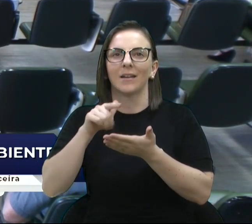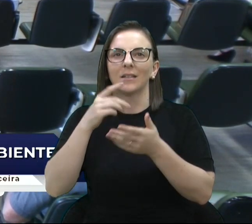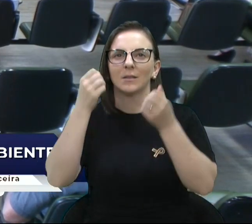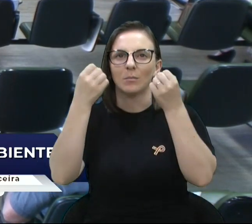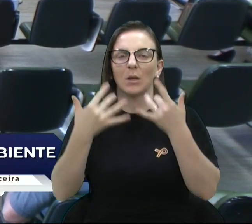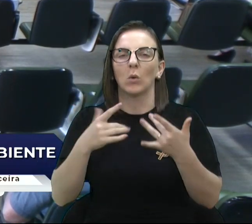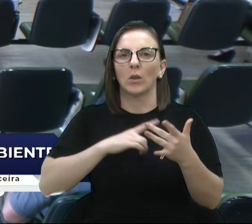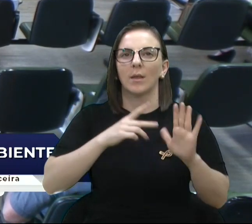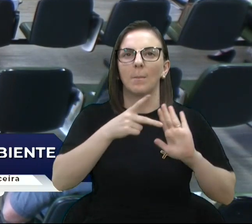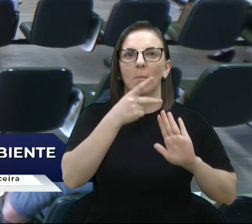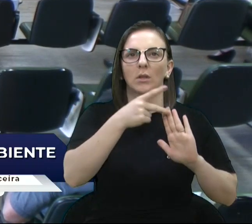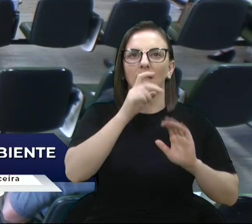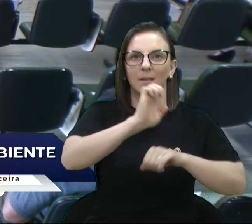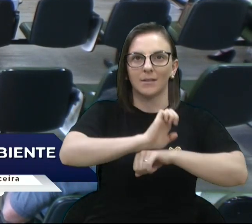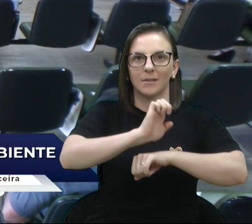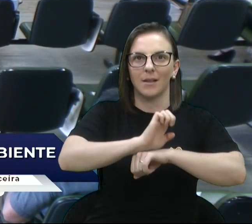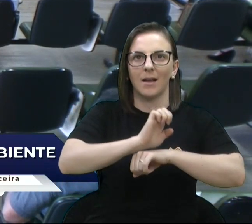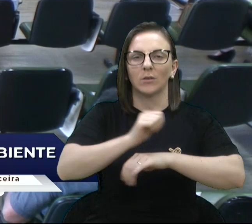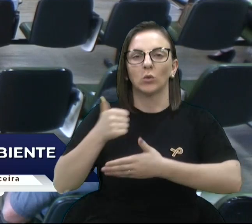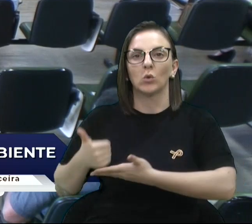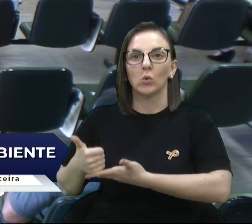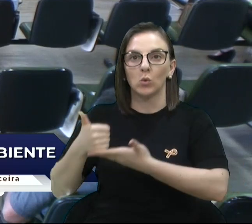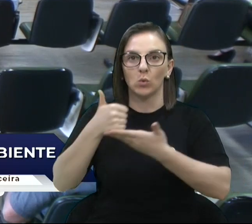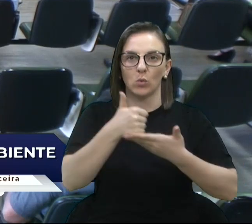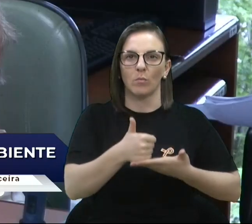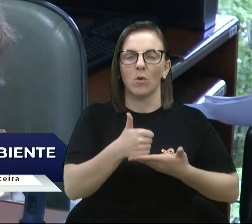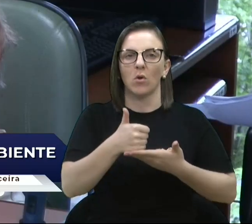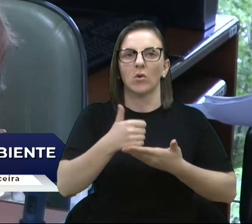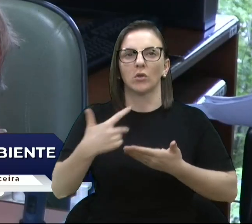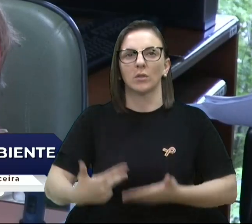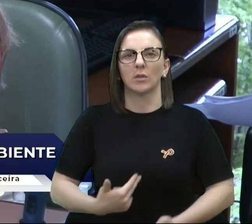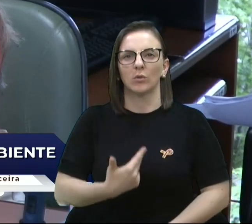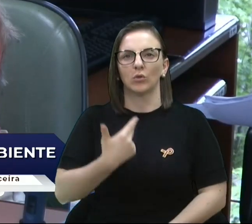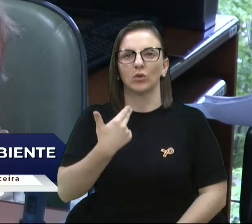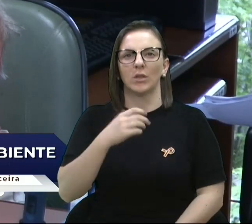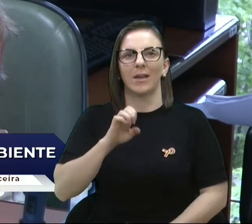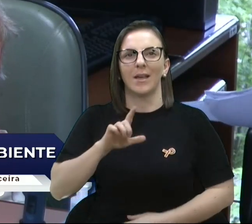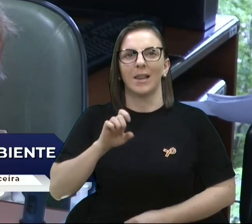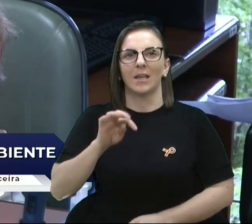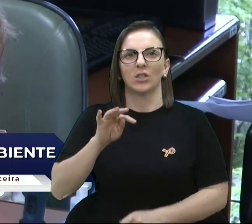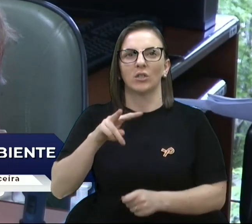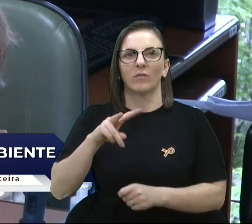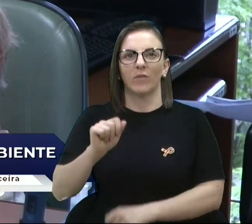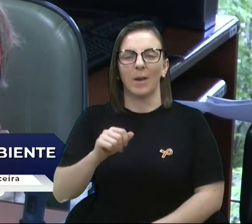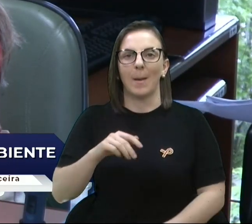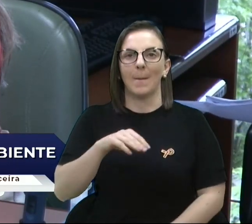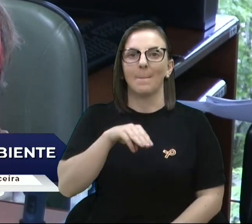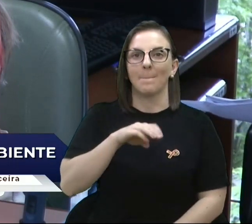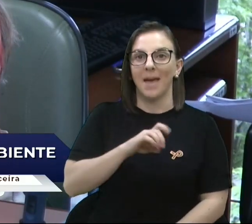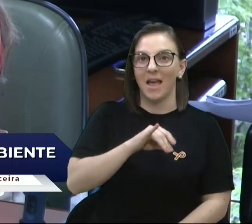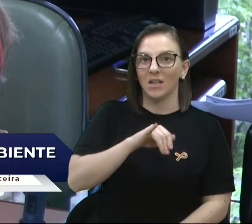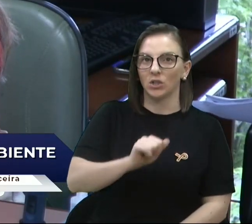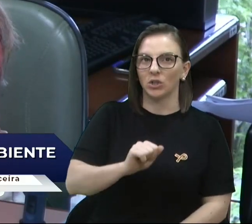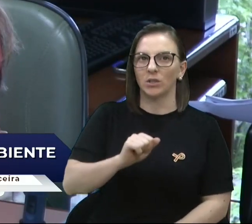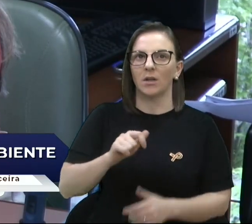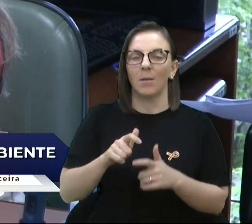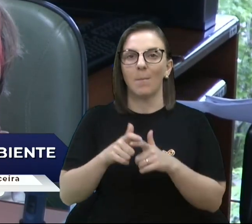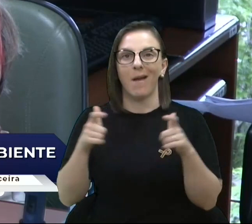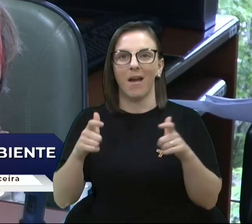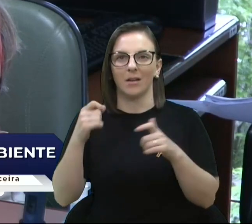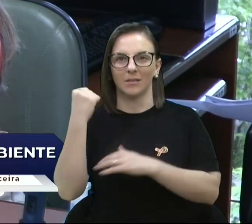subsídio para cirurgias eletivas de média complexidade. A ênfase é média complexidade. A conseguiu, então, contratualizar